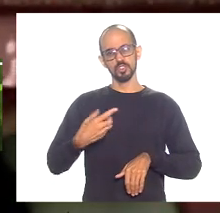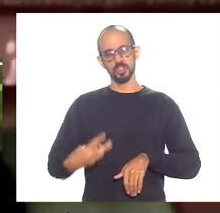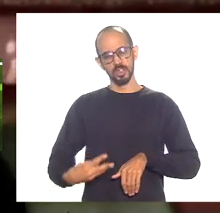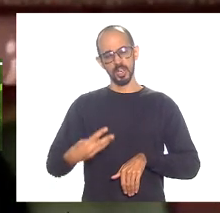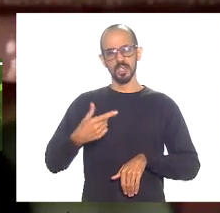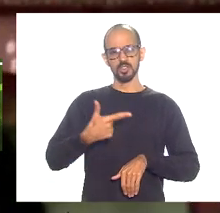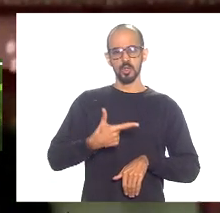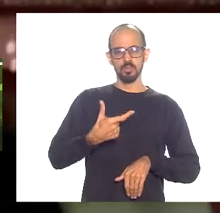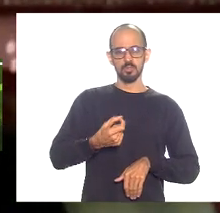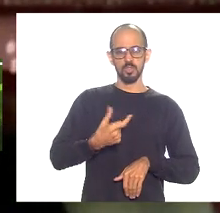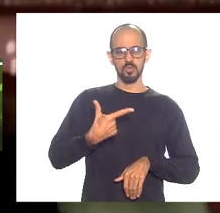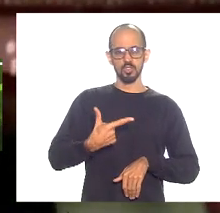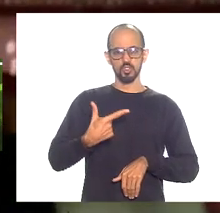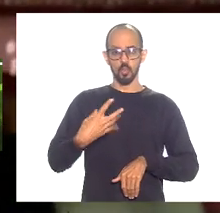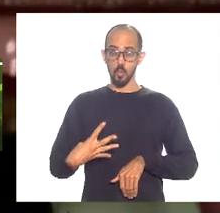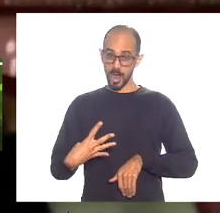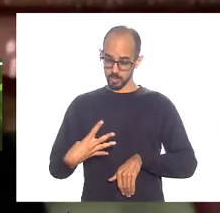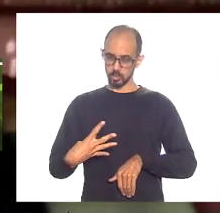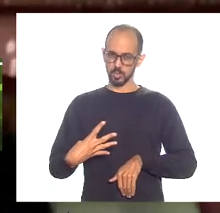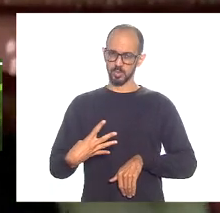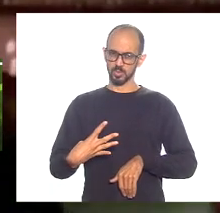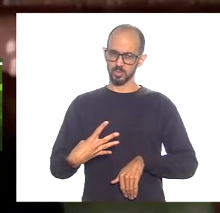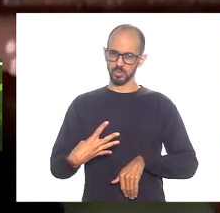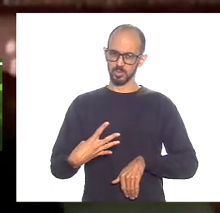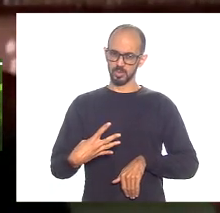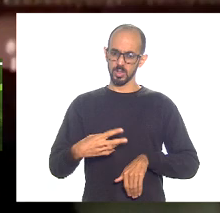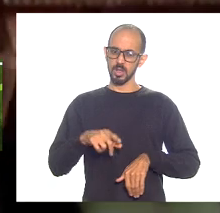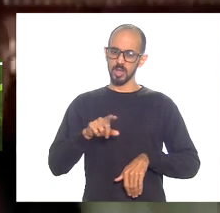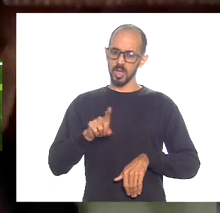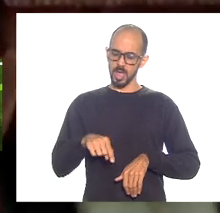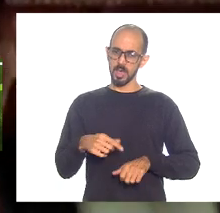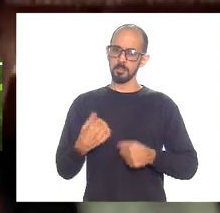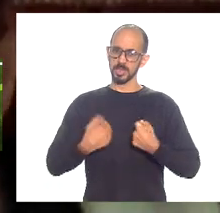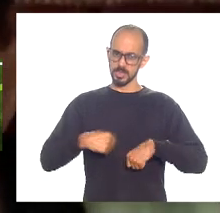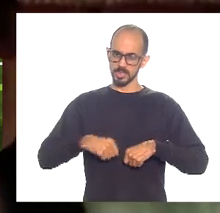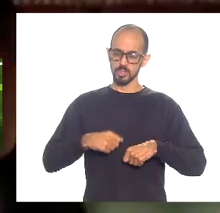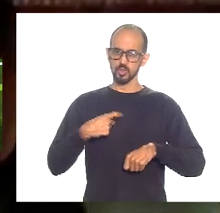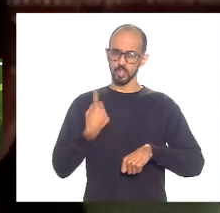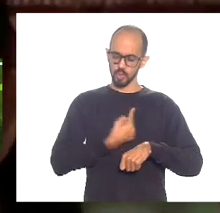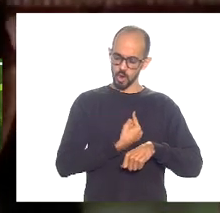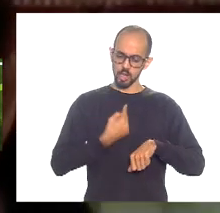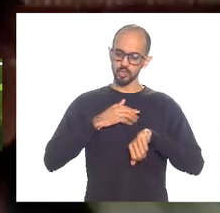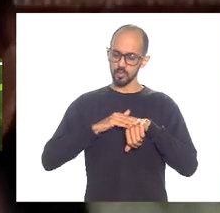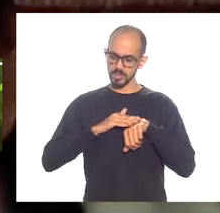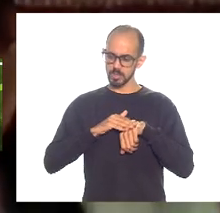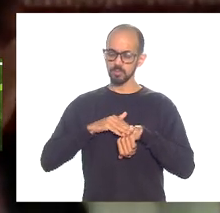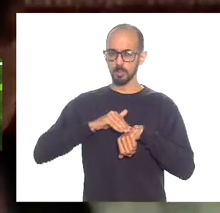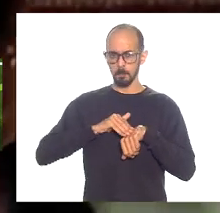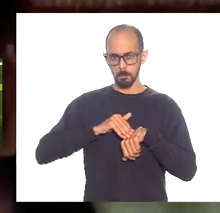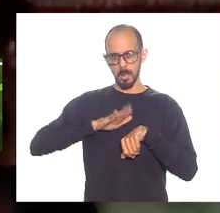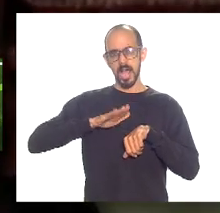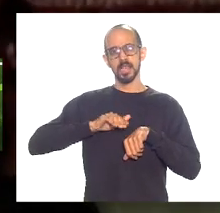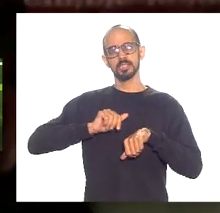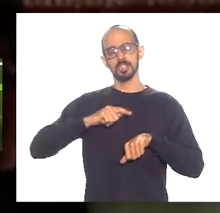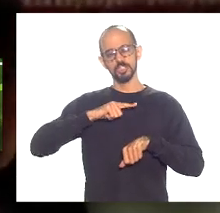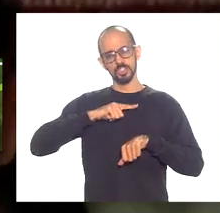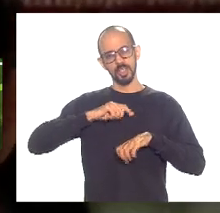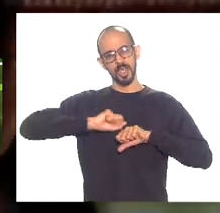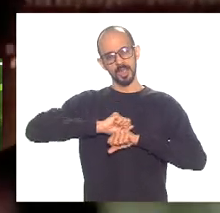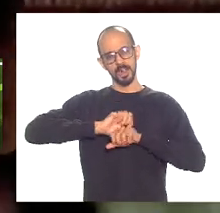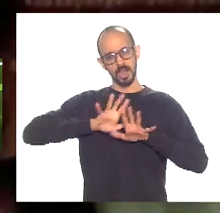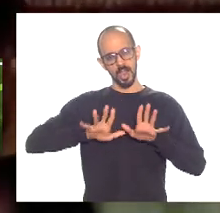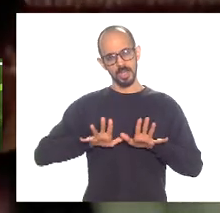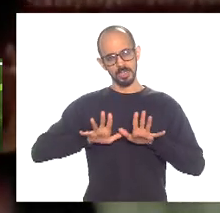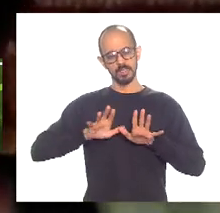então é preciso que a gente fale mais que a gente converse mais que a gente tenha mais transparência